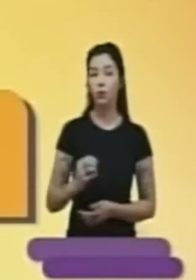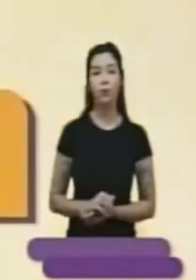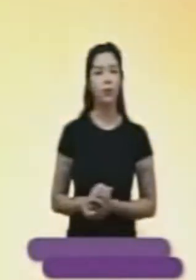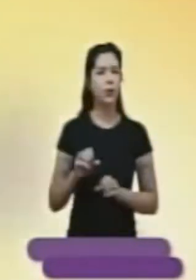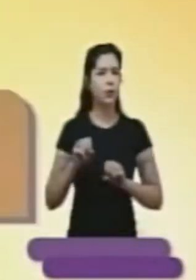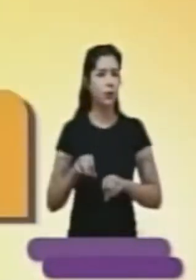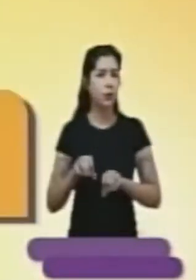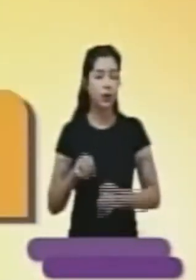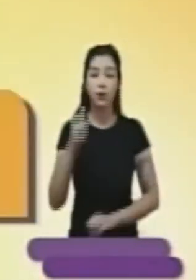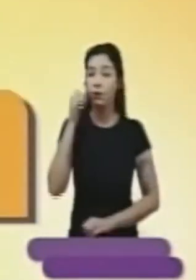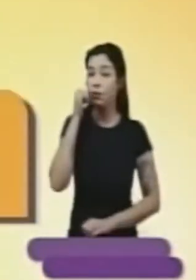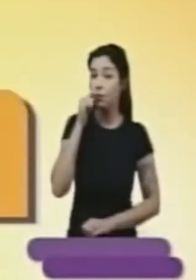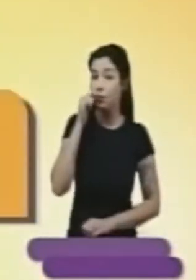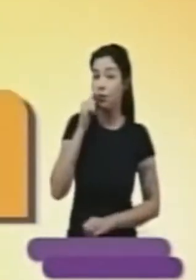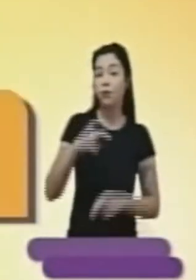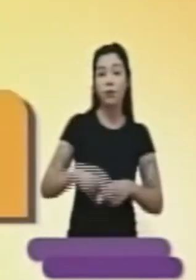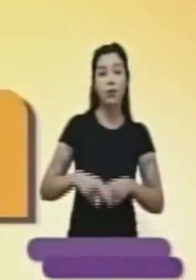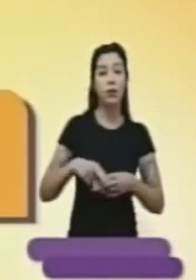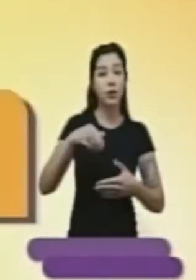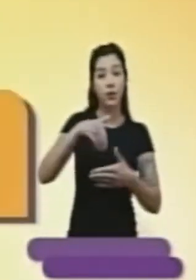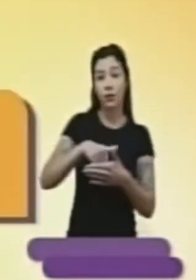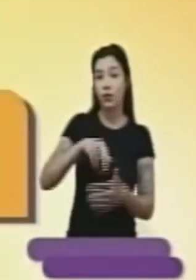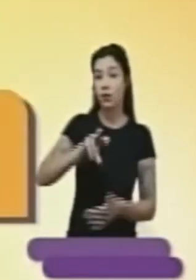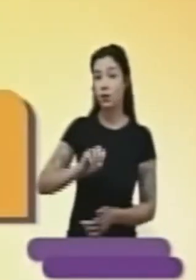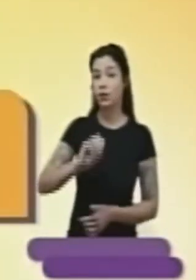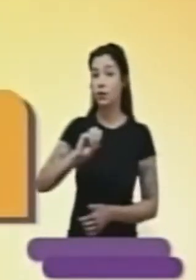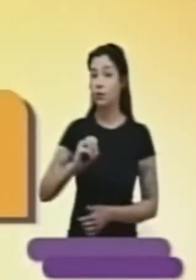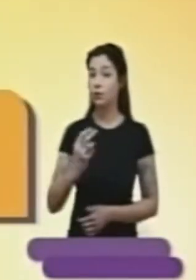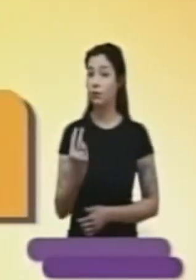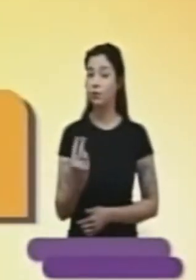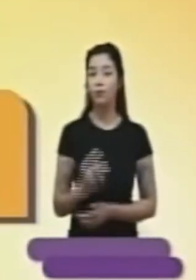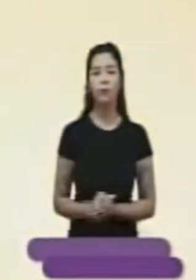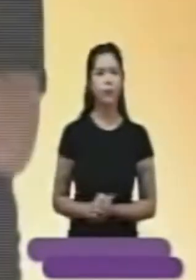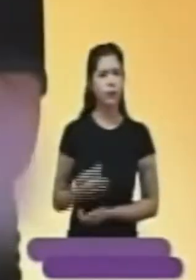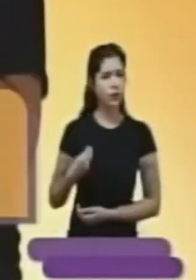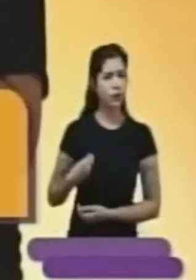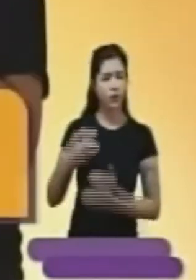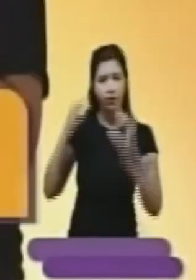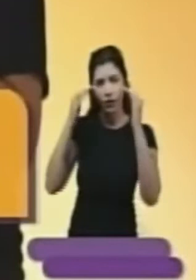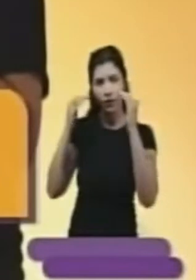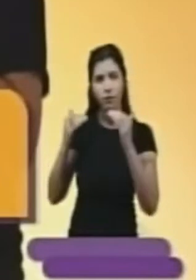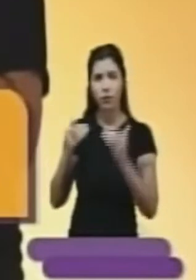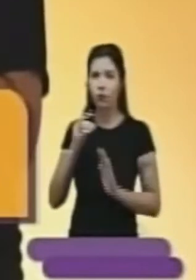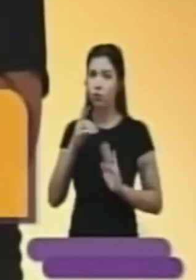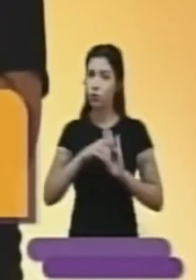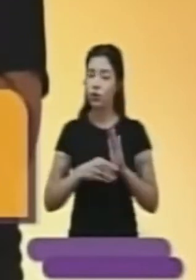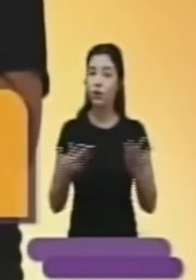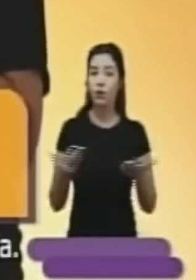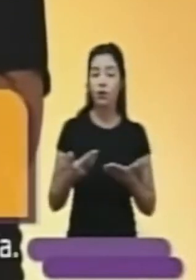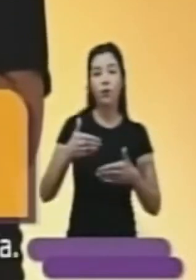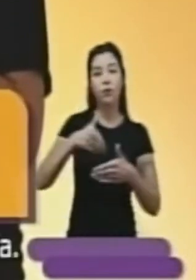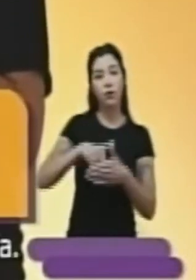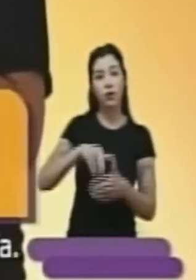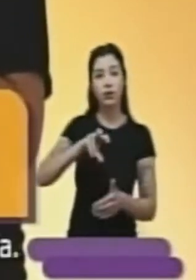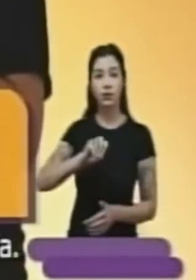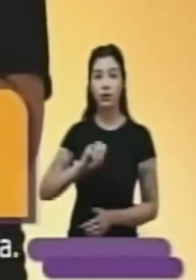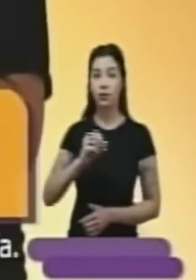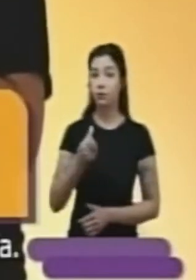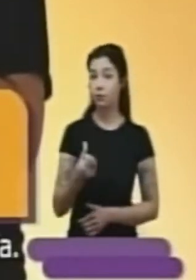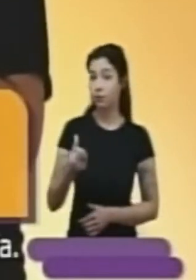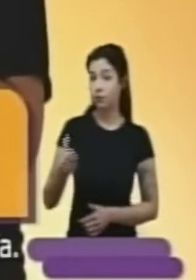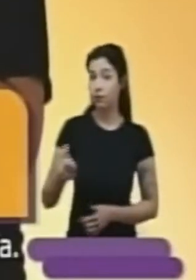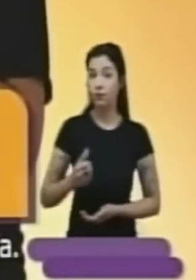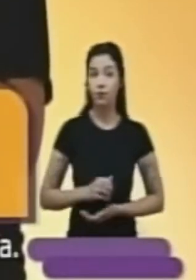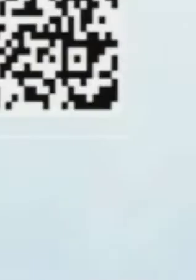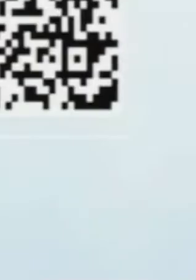50-11. Pela educação, pelas mulheres, Libia Aquino, 50-02. Vida digna e direitos já. Para a federal, professor Eduardo